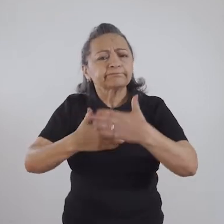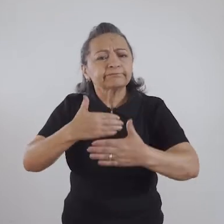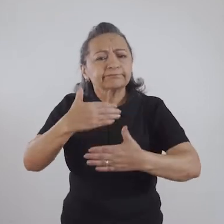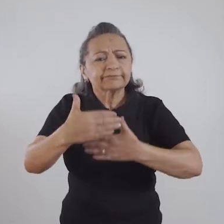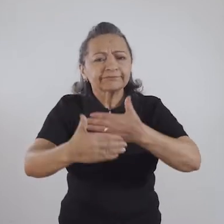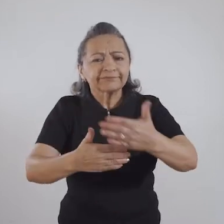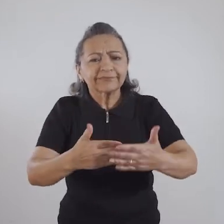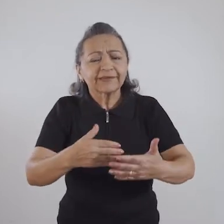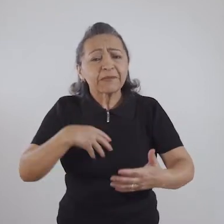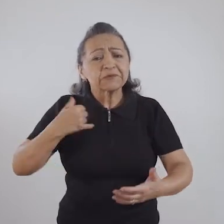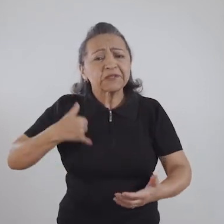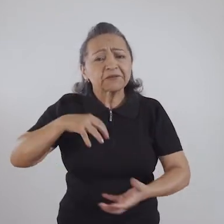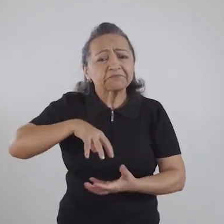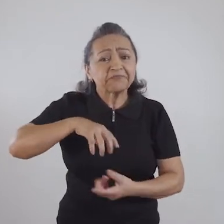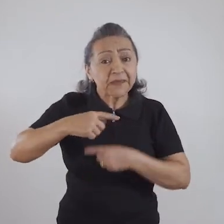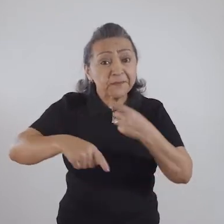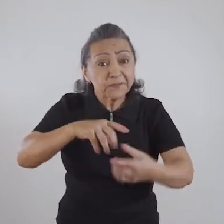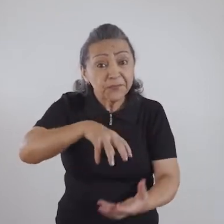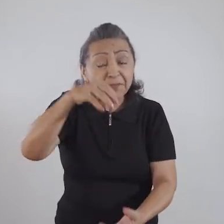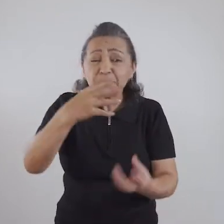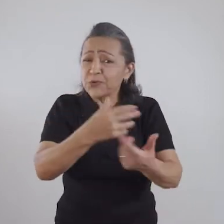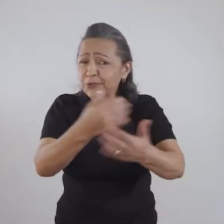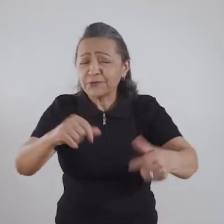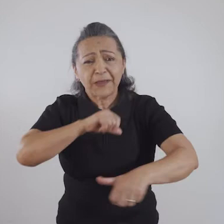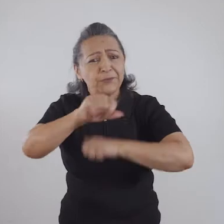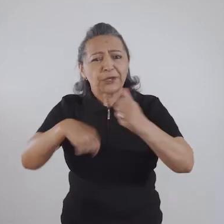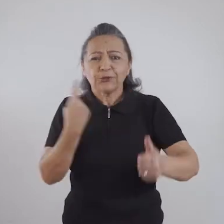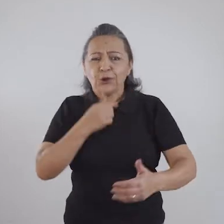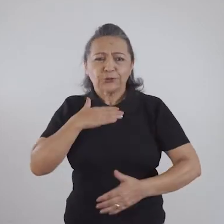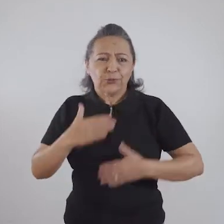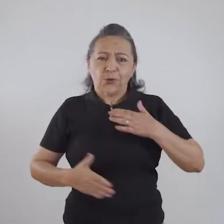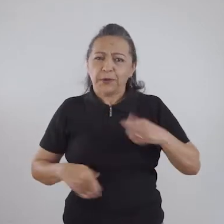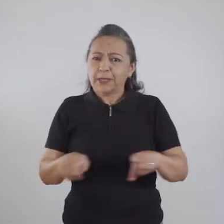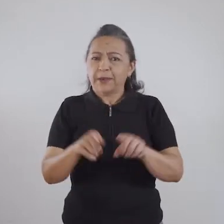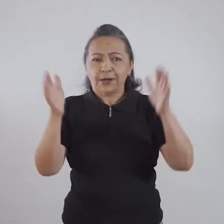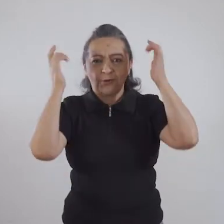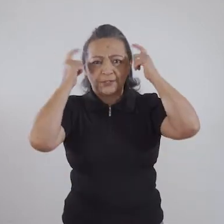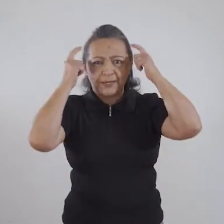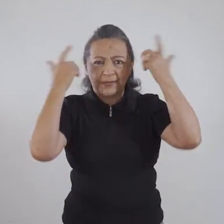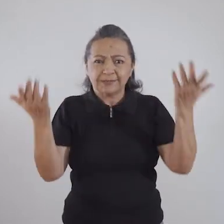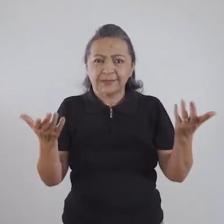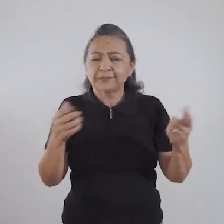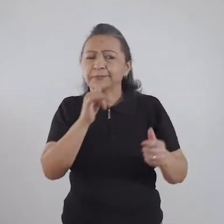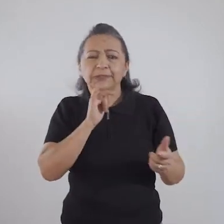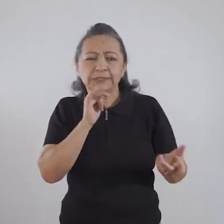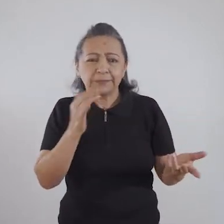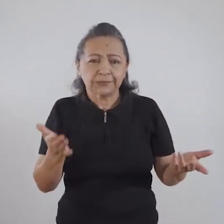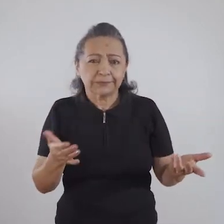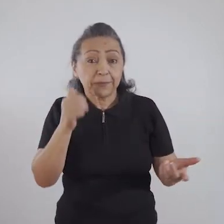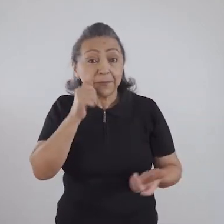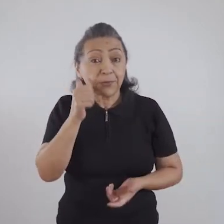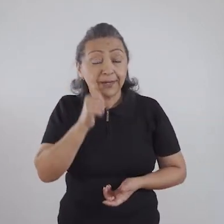da nossa vida, à medida que vamos envelhecendo, muitas coisas vão mudando no nosso corpo, na nossa cabeça. Por